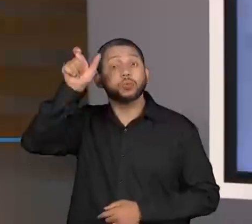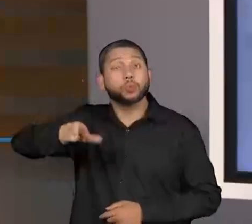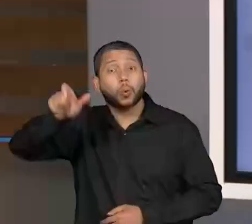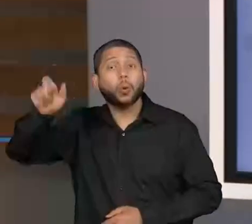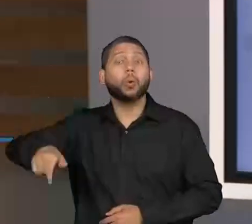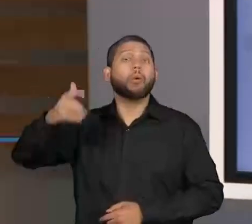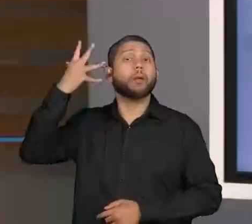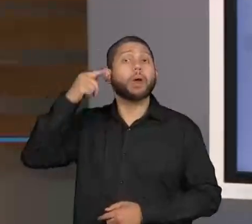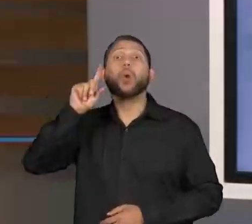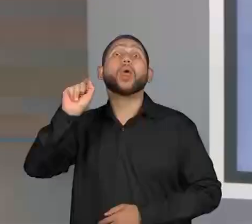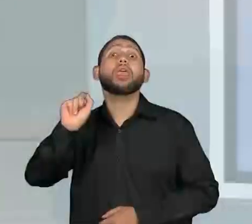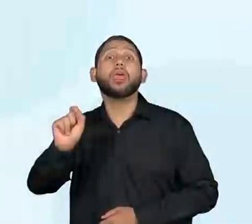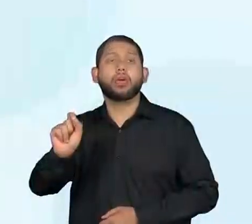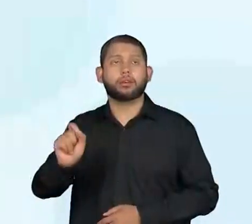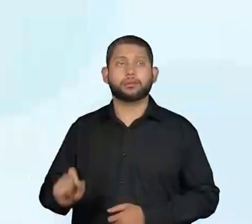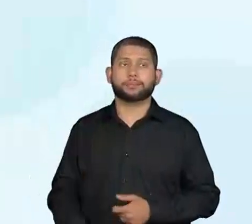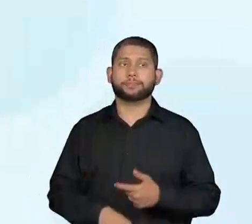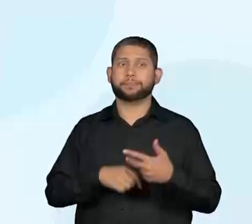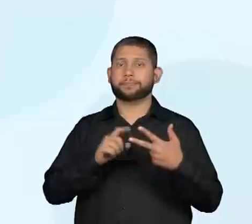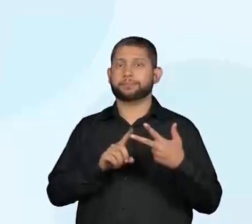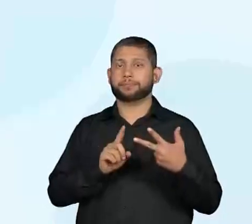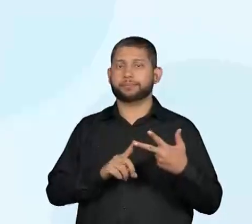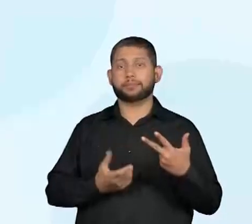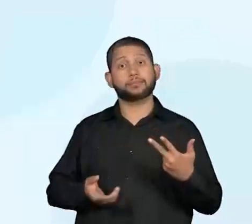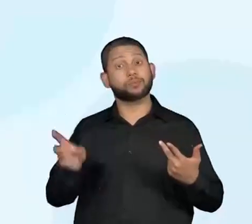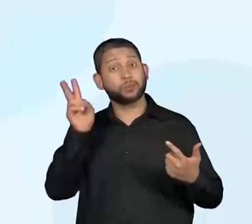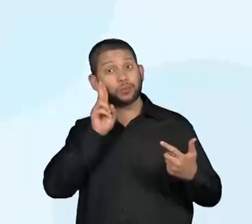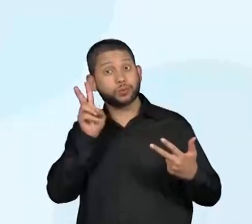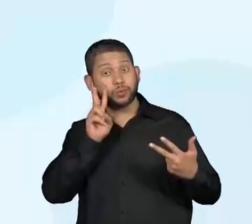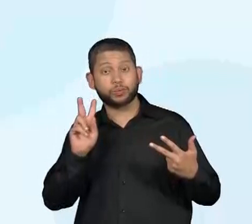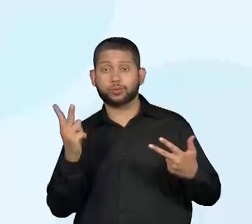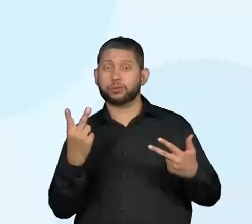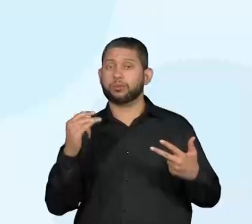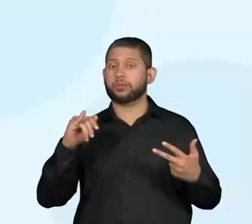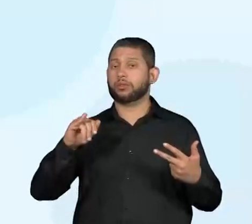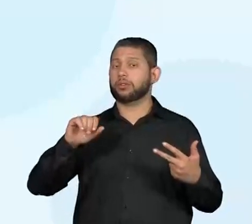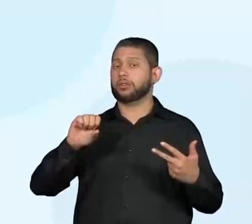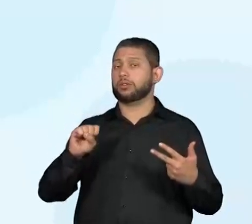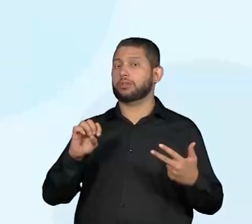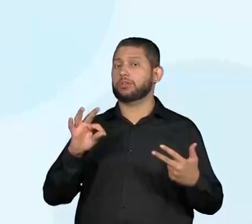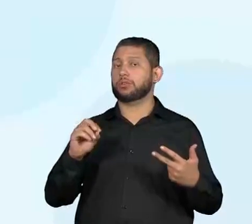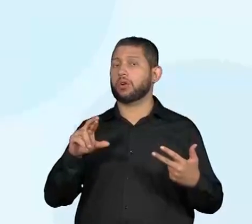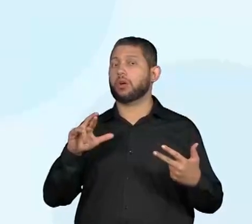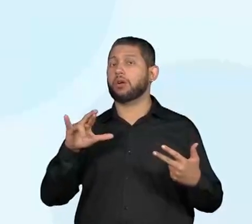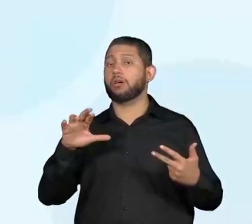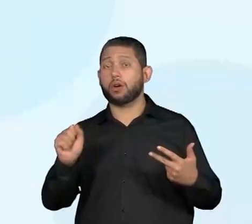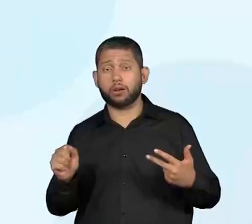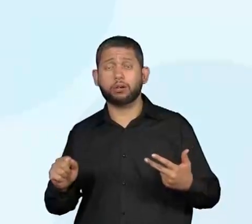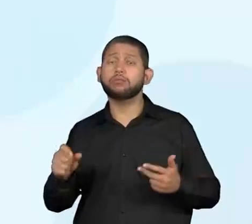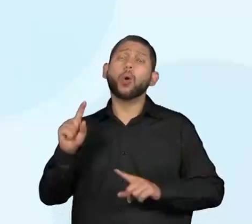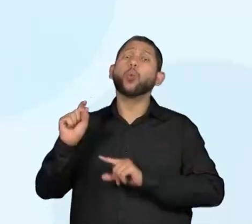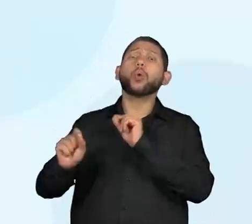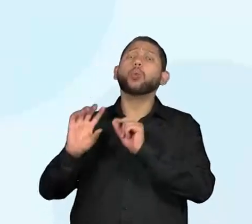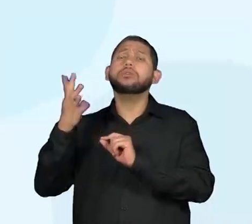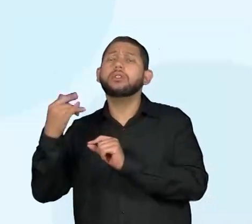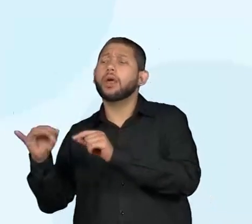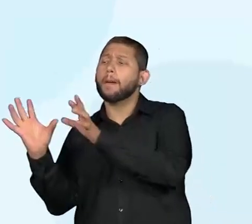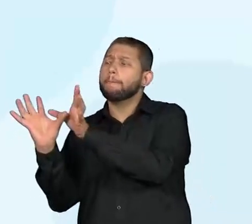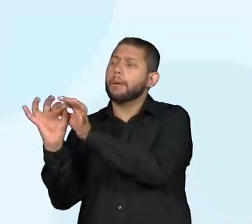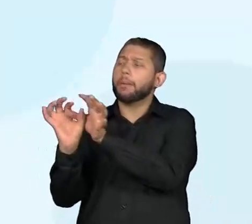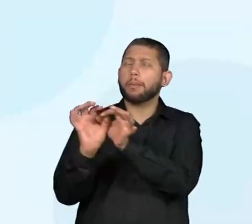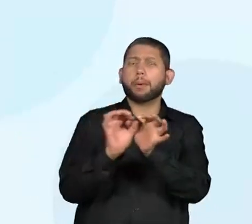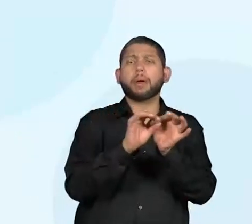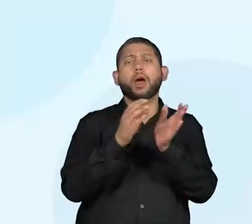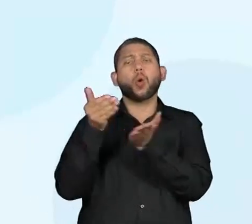Muito bem, vamos na tela. Precisa ter a história. Claro, gente precisa ter uma história, começo,